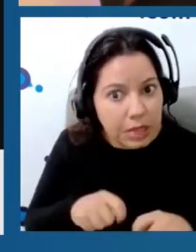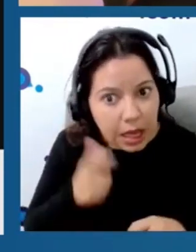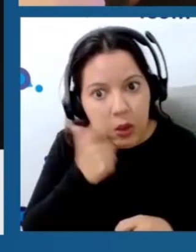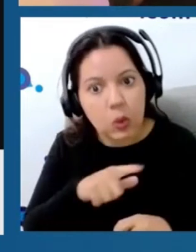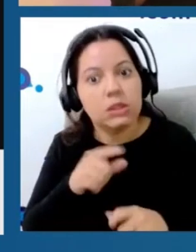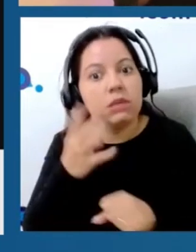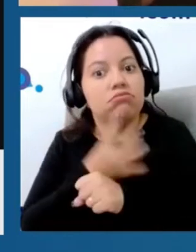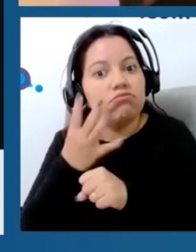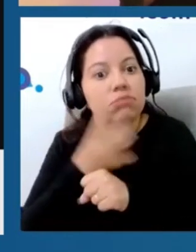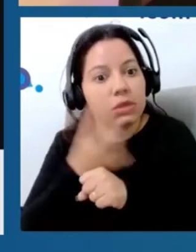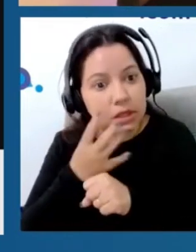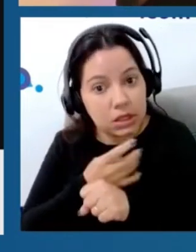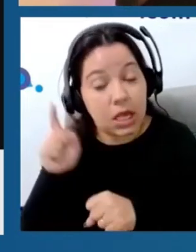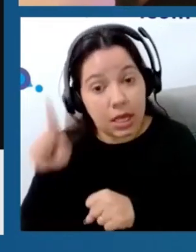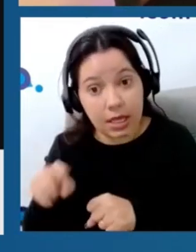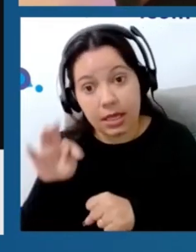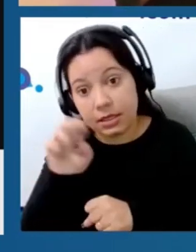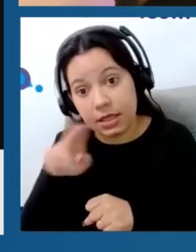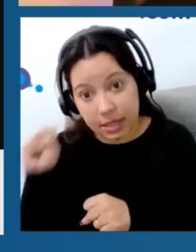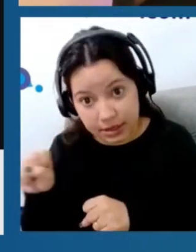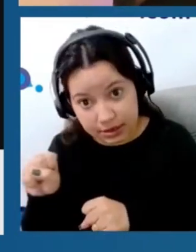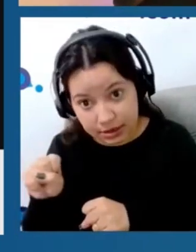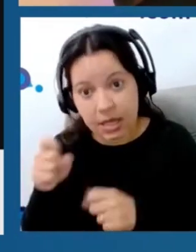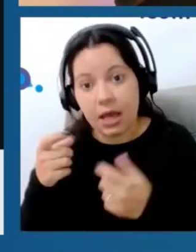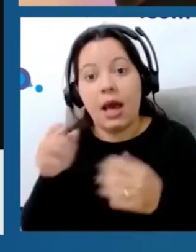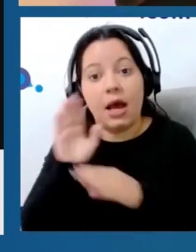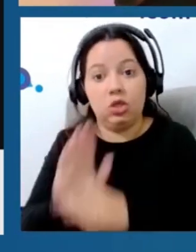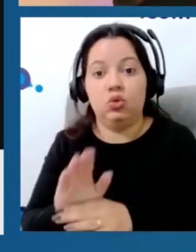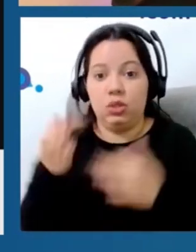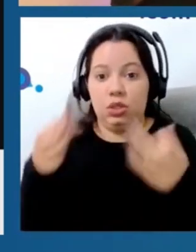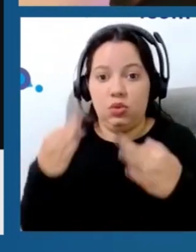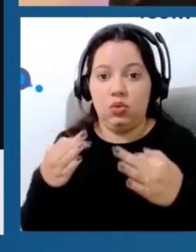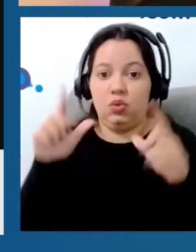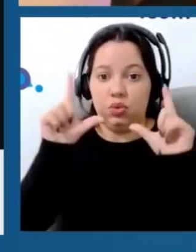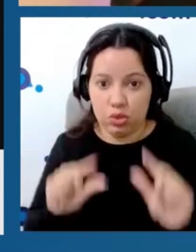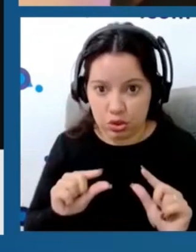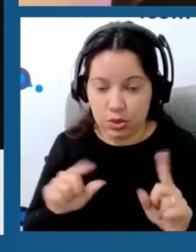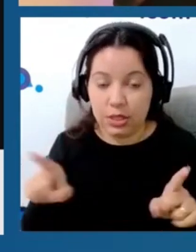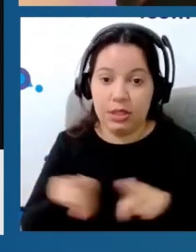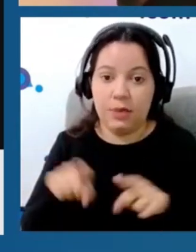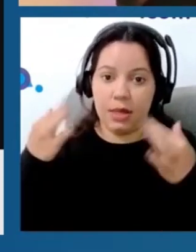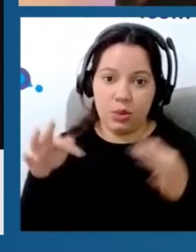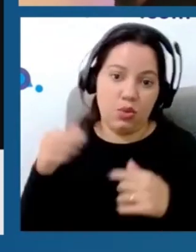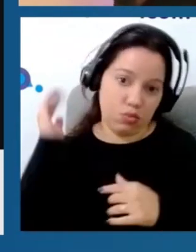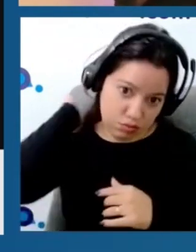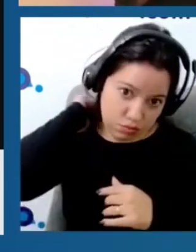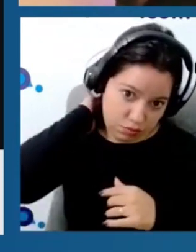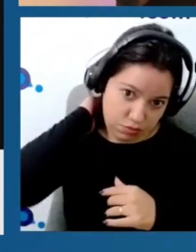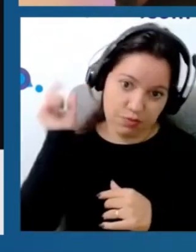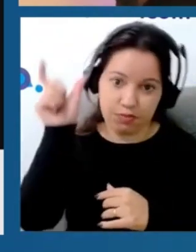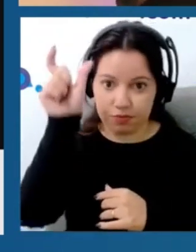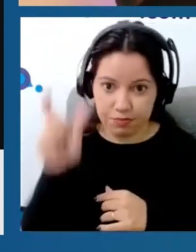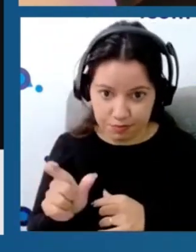o uso da TENS como intervenção para o manejo da dor crônica e da dor cervical, da dor crônica